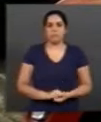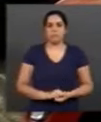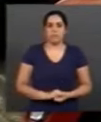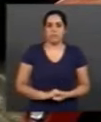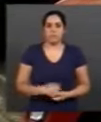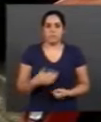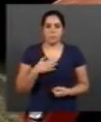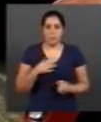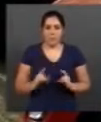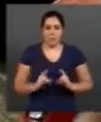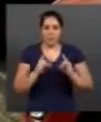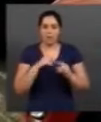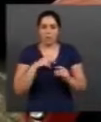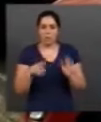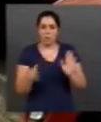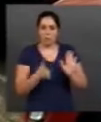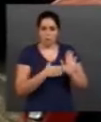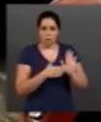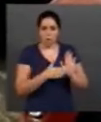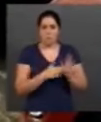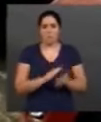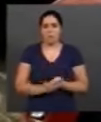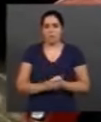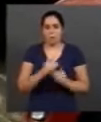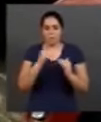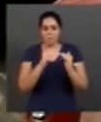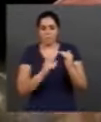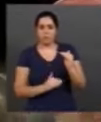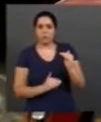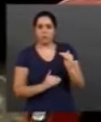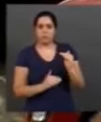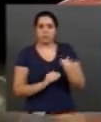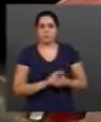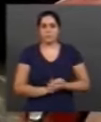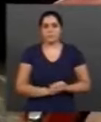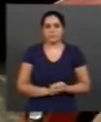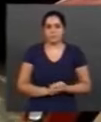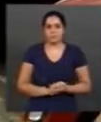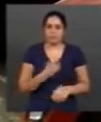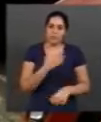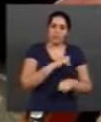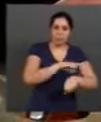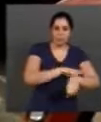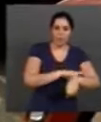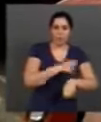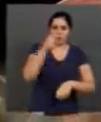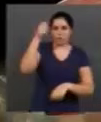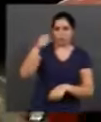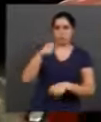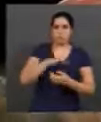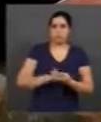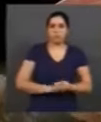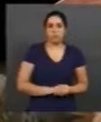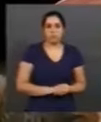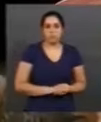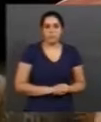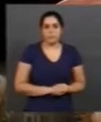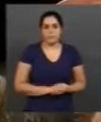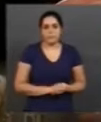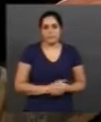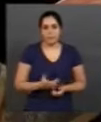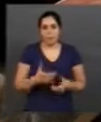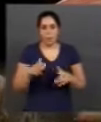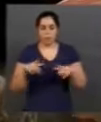para diminuir a quantidade de litros da descarga. Aí, no recipiente que vai, que soma,